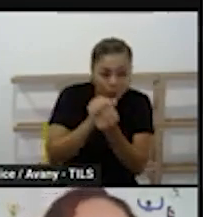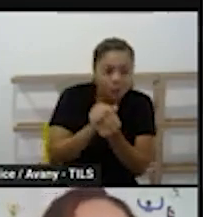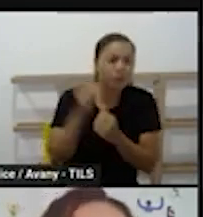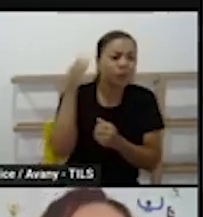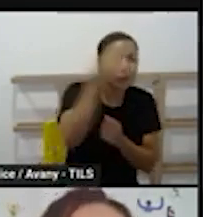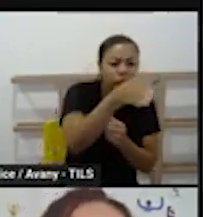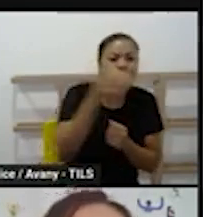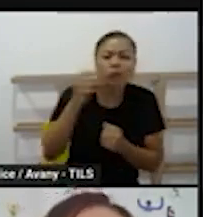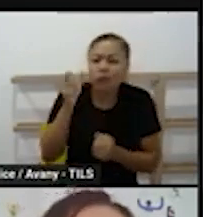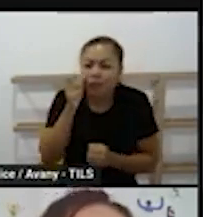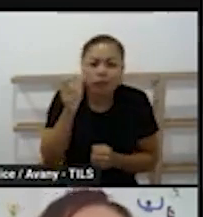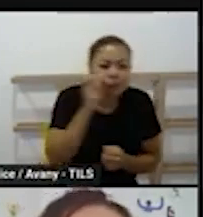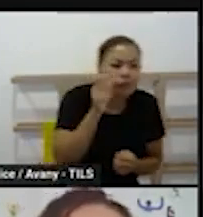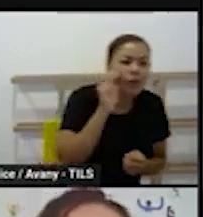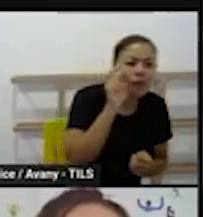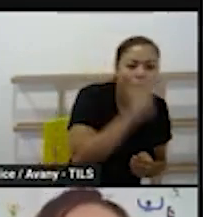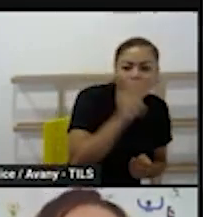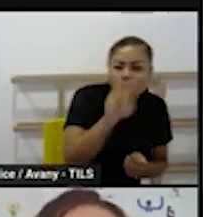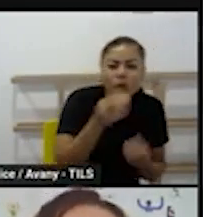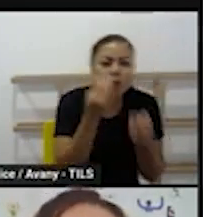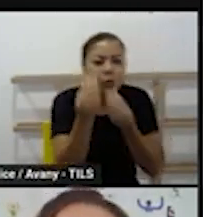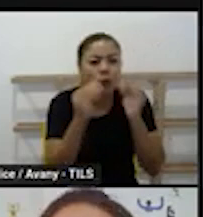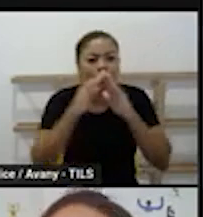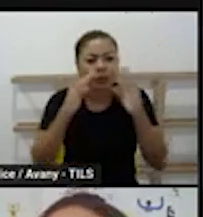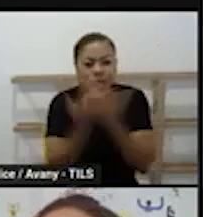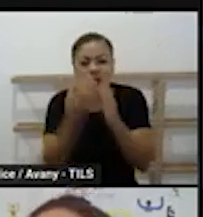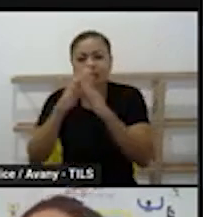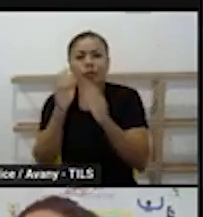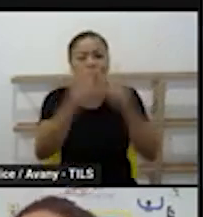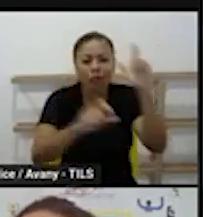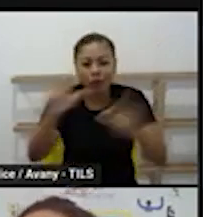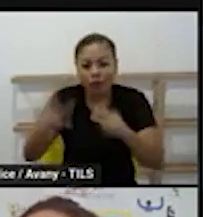acompanhamento nesse ano em 2023 tá bom?